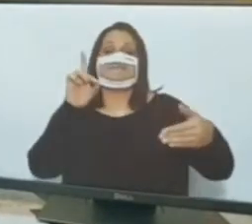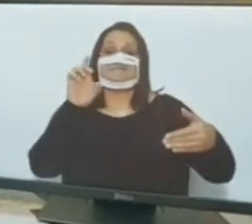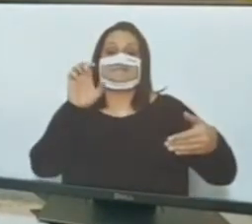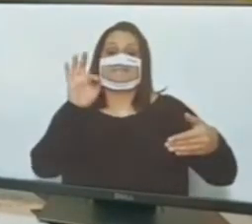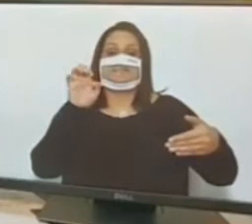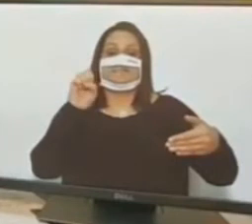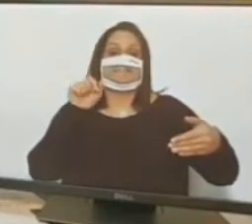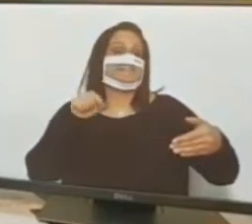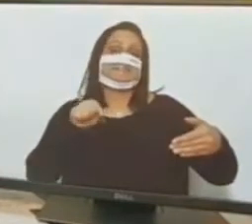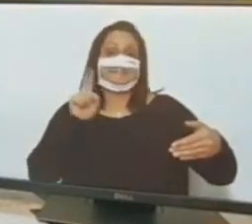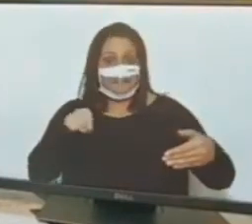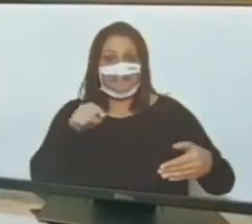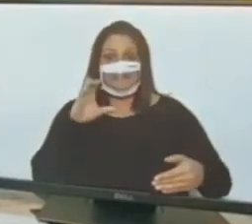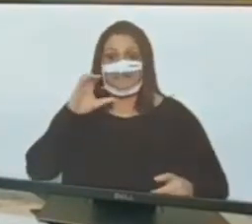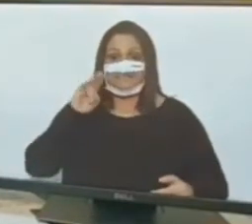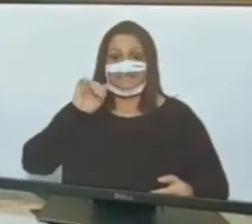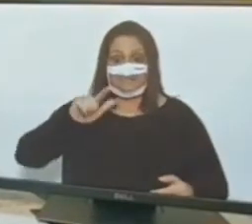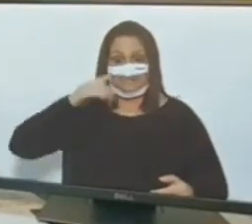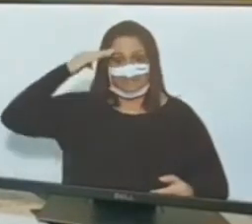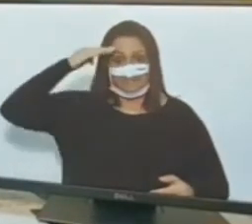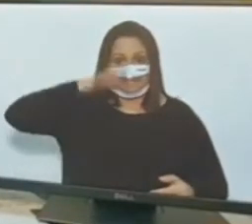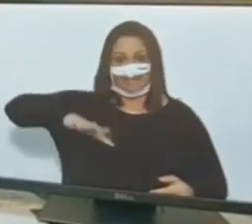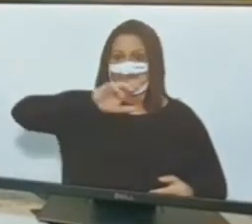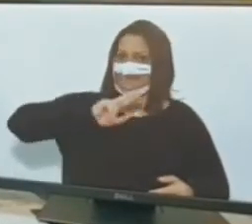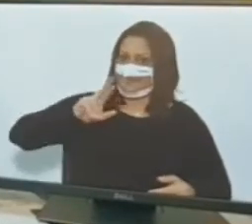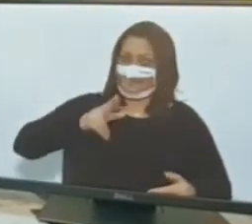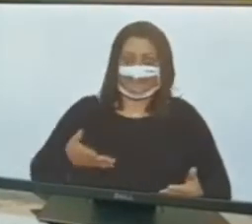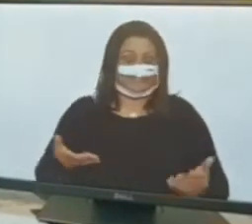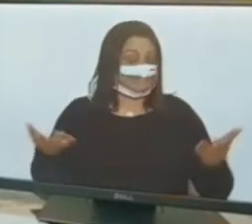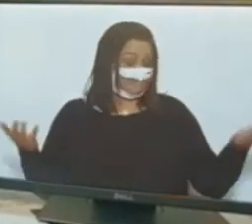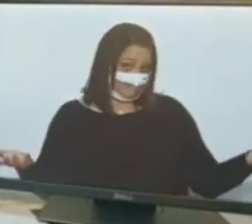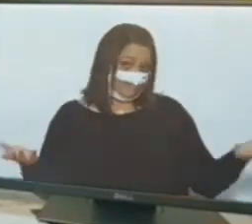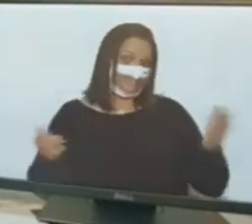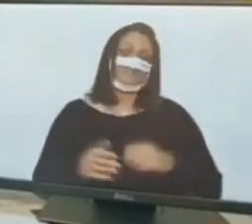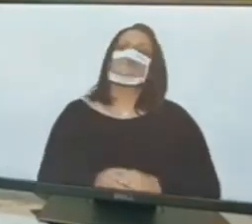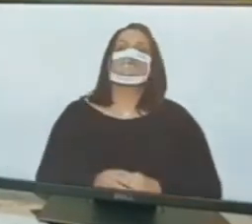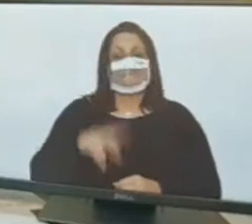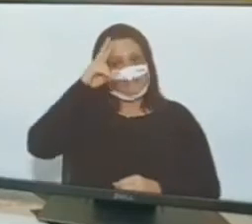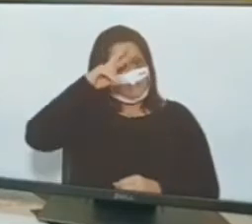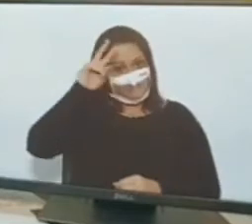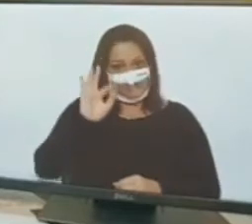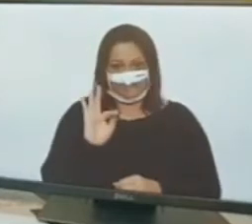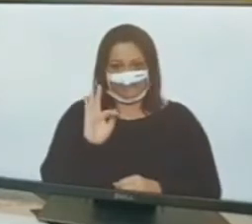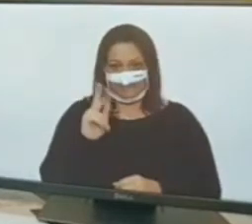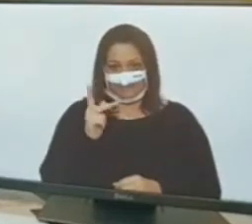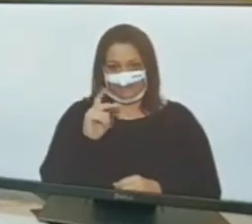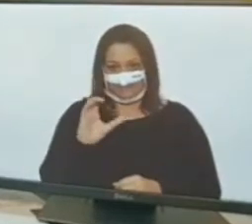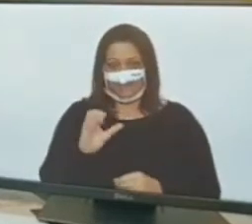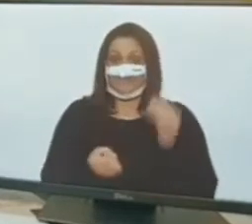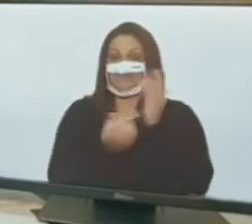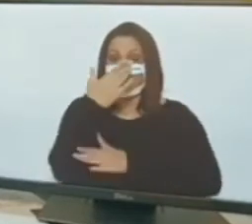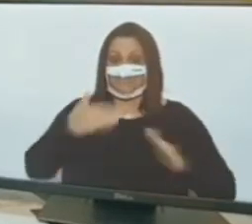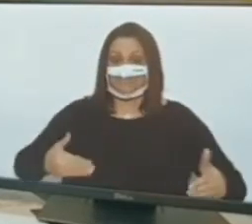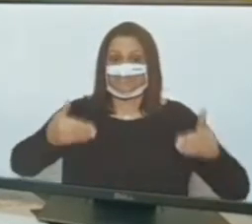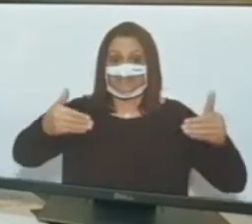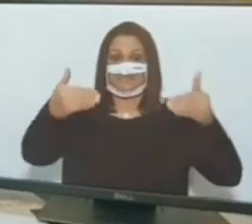Começou lá atrás, o primeiro ministro da Defesa, em 99, quando o Fernando Henrique Cardoso criou o ministro da Defesa. E criou